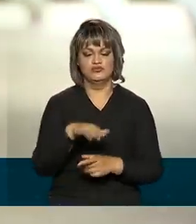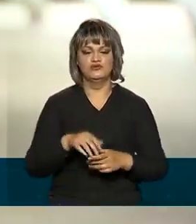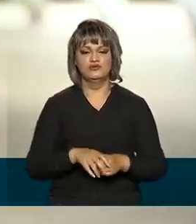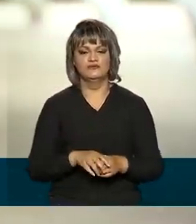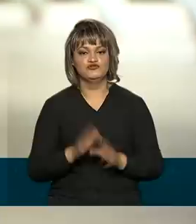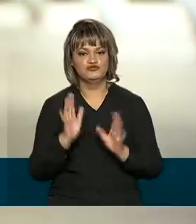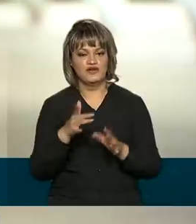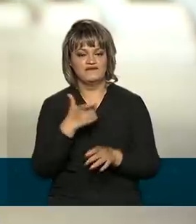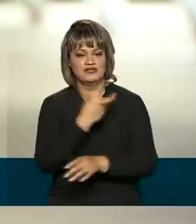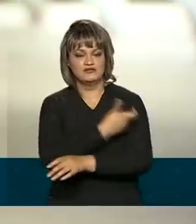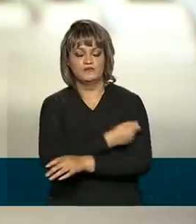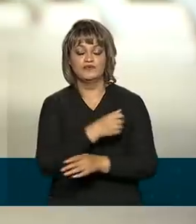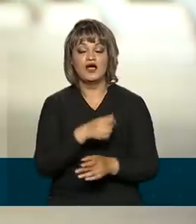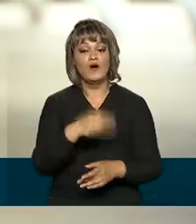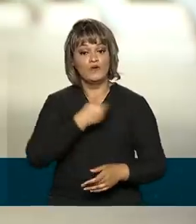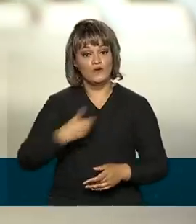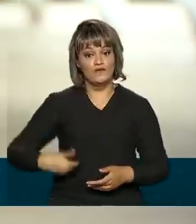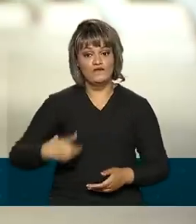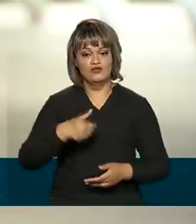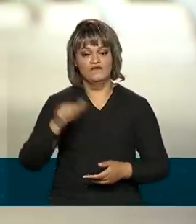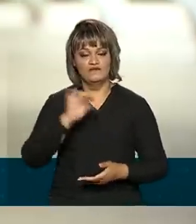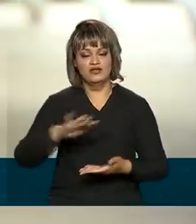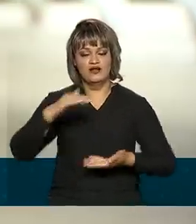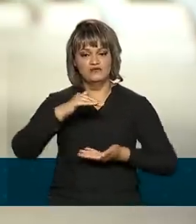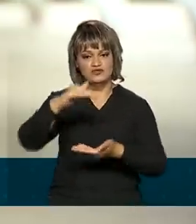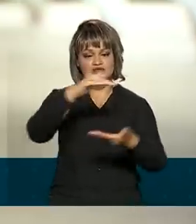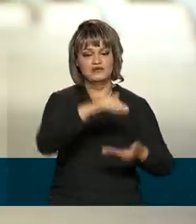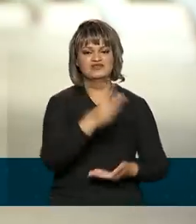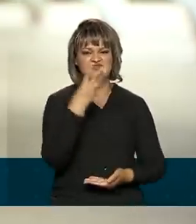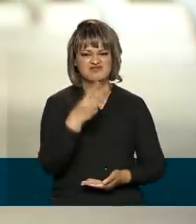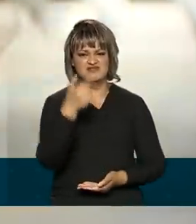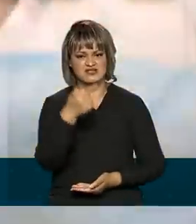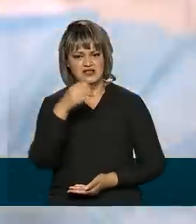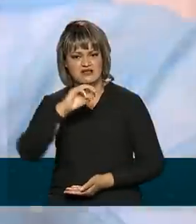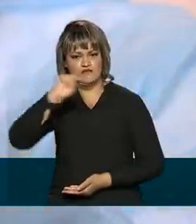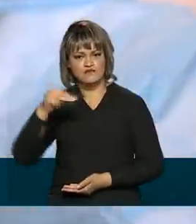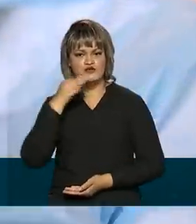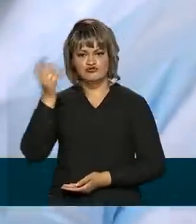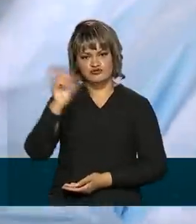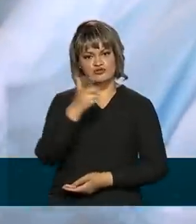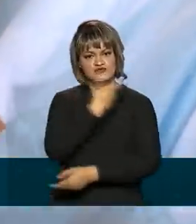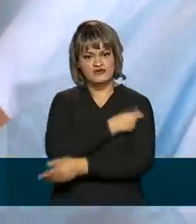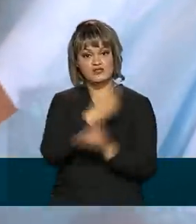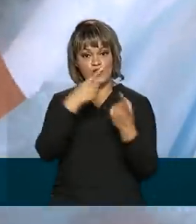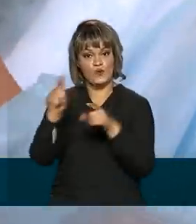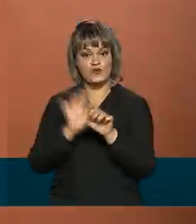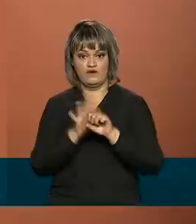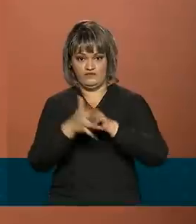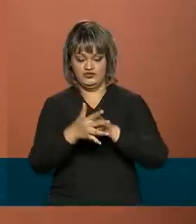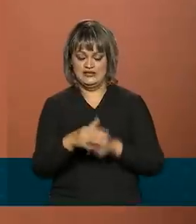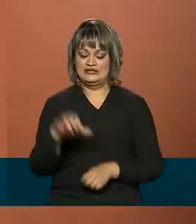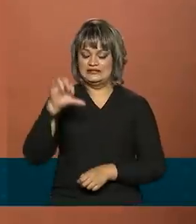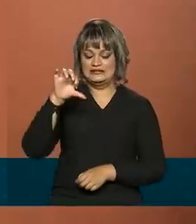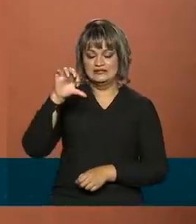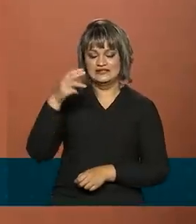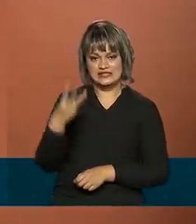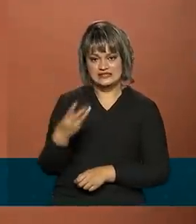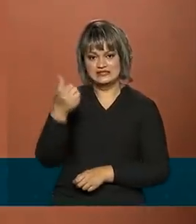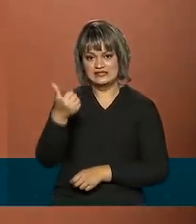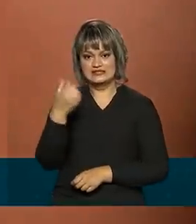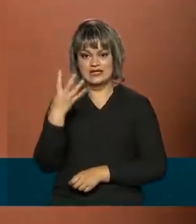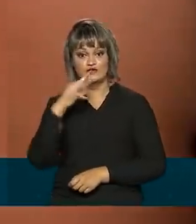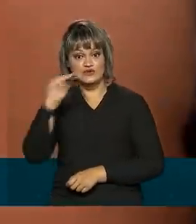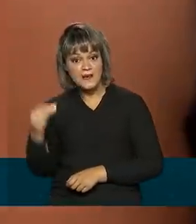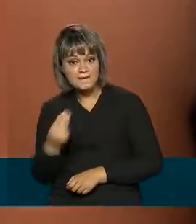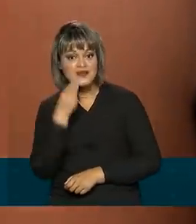já distribuiu mais de 378 milhões de doses de vacinas contra a Covid-19. 314 milhões de